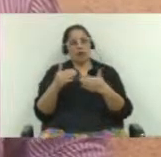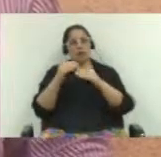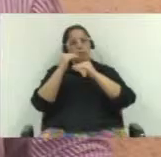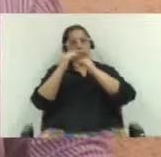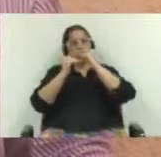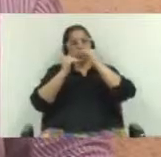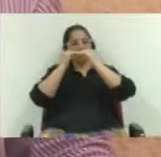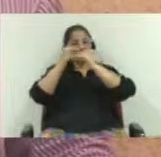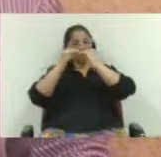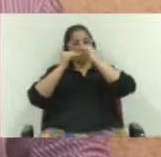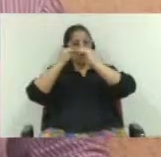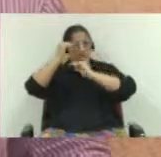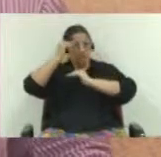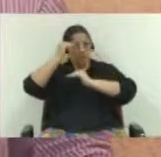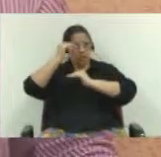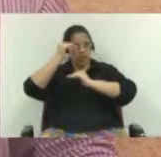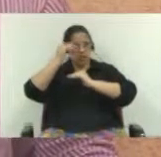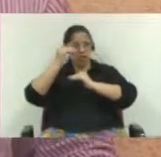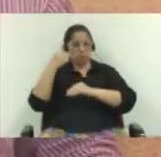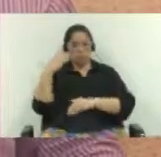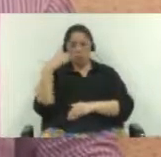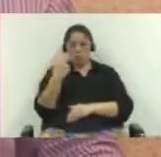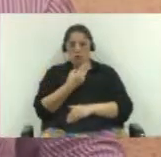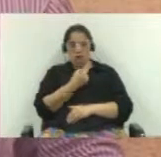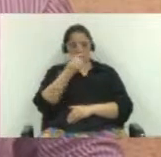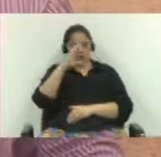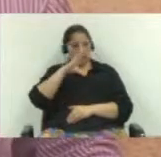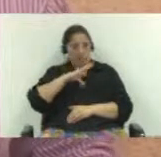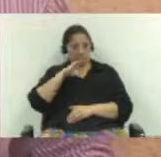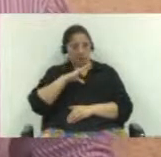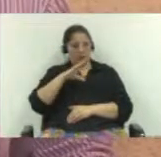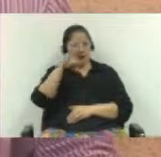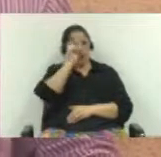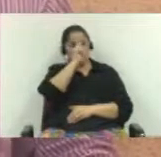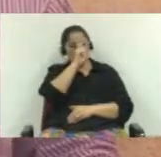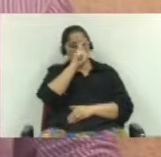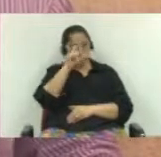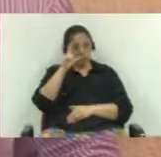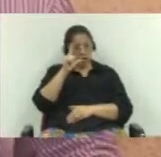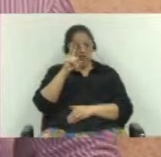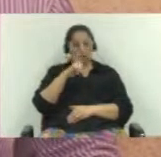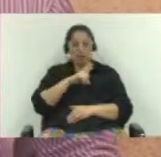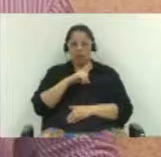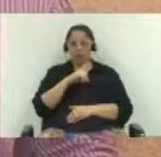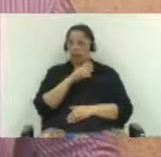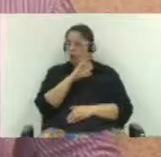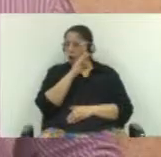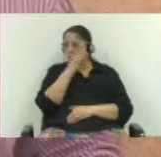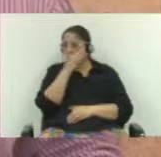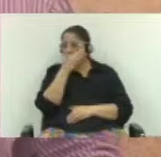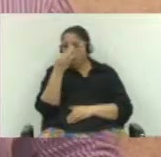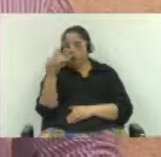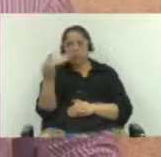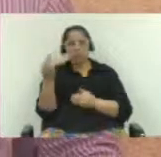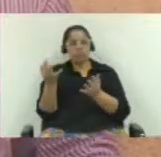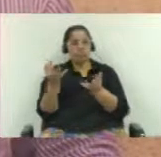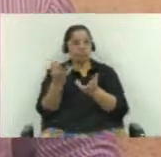capacidade da nossa cidade ter curso de medicina. Então, é um avanço, é uma